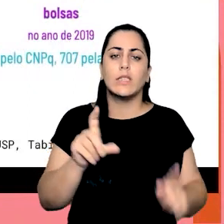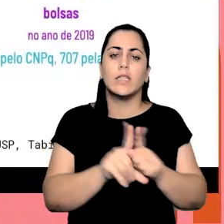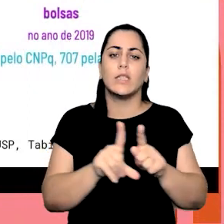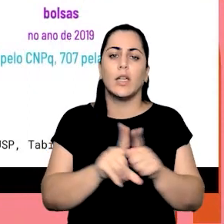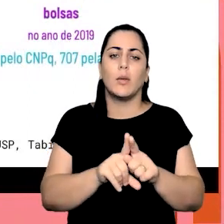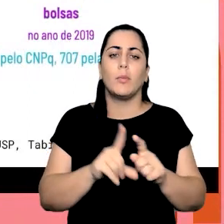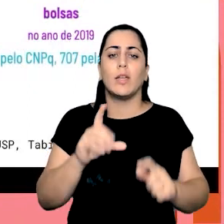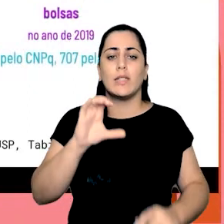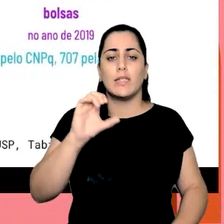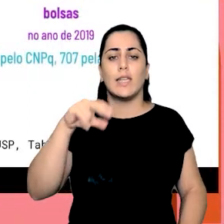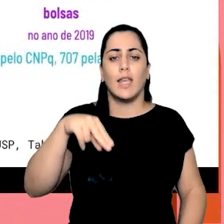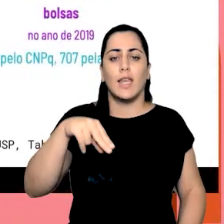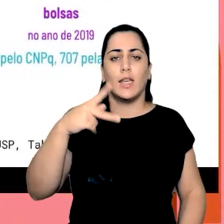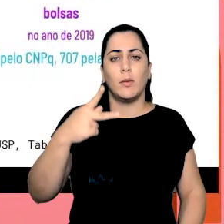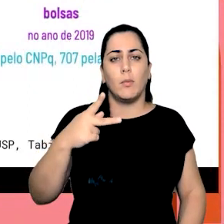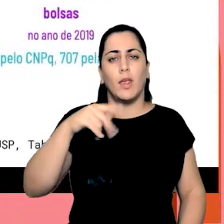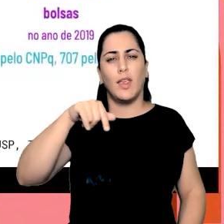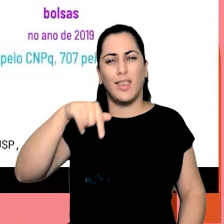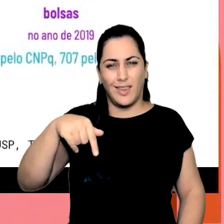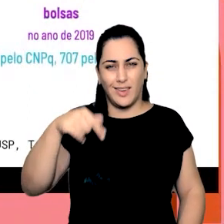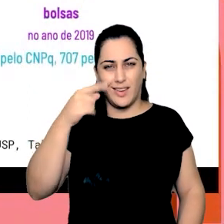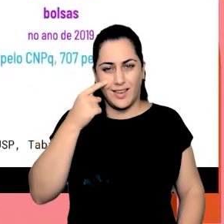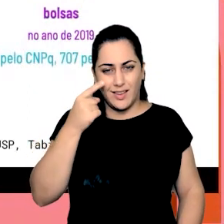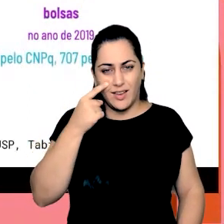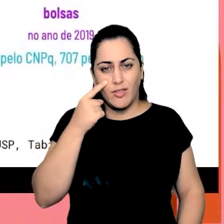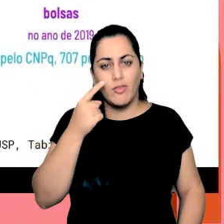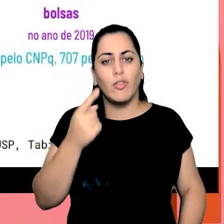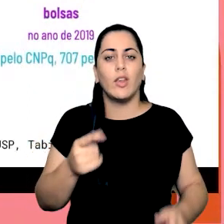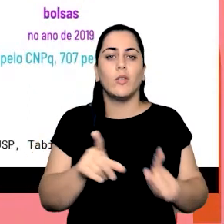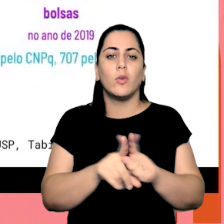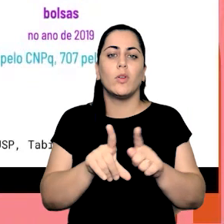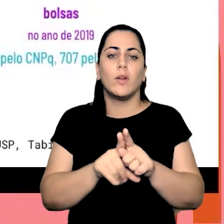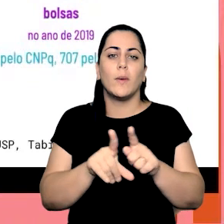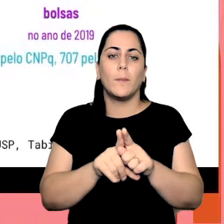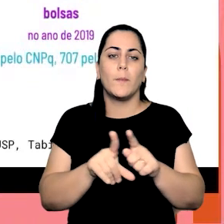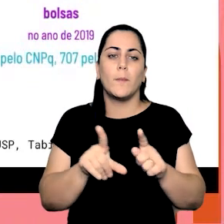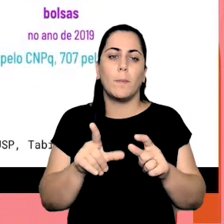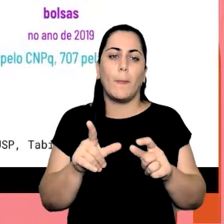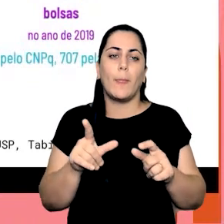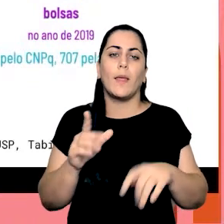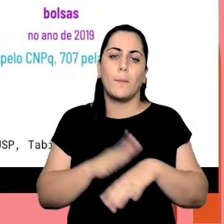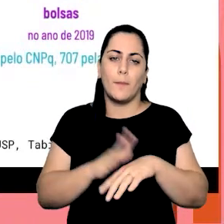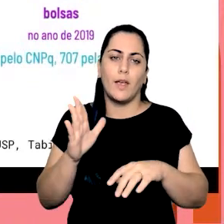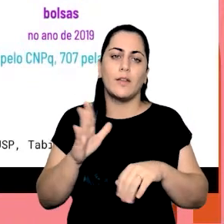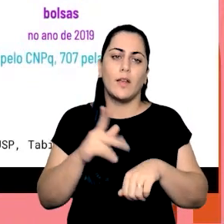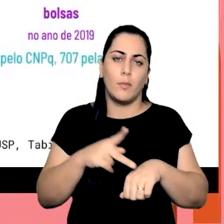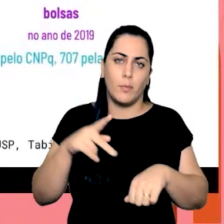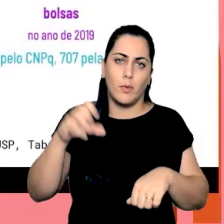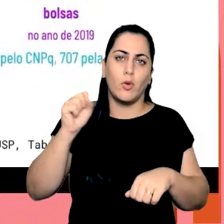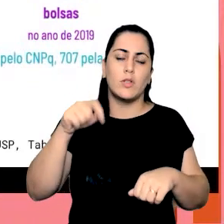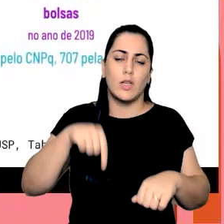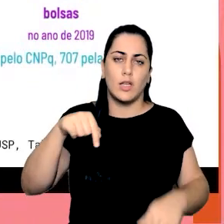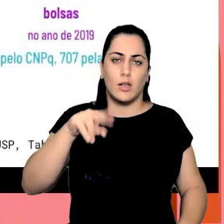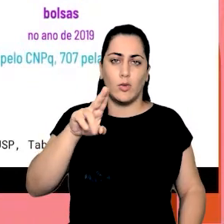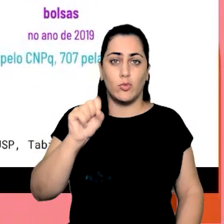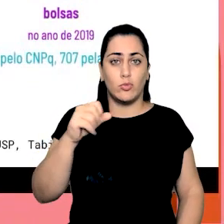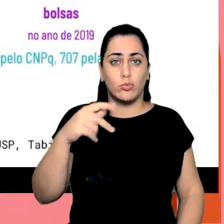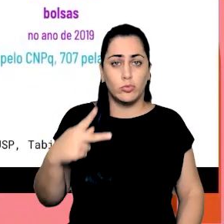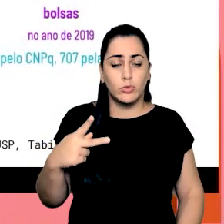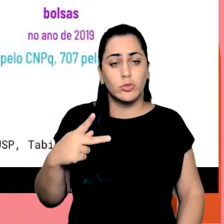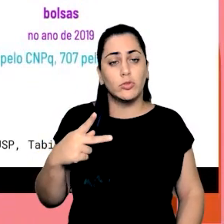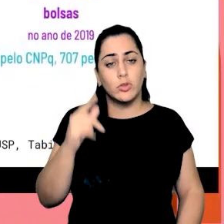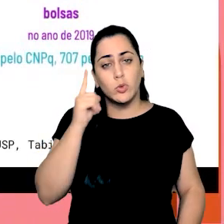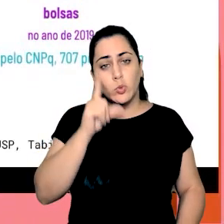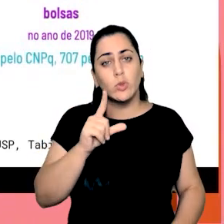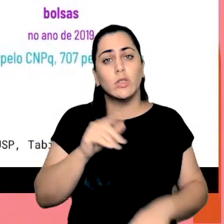e ao CNPq, né, está indo aí, estamos mais presentes na pós-graduação aqui da universidade, estamos